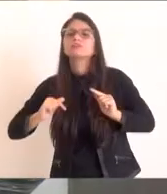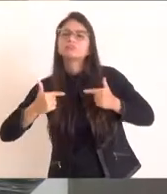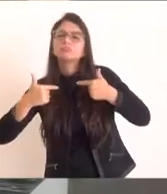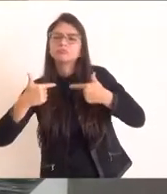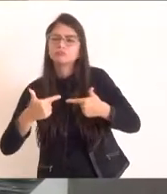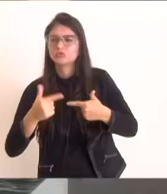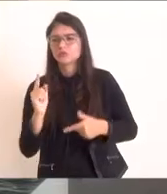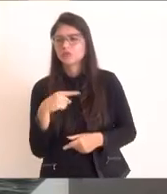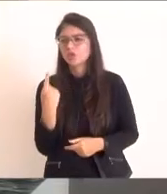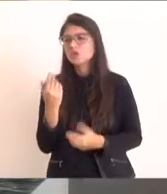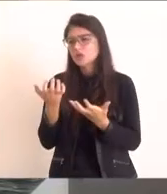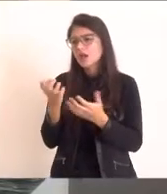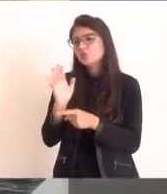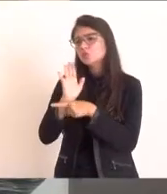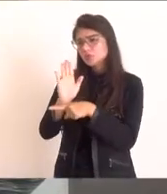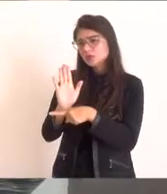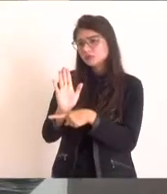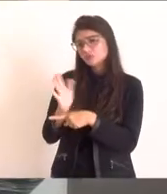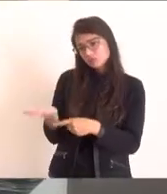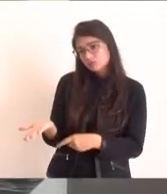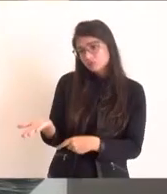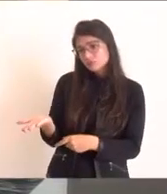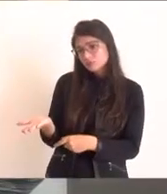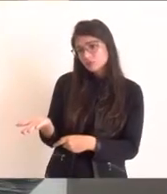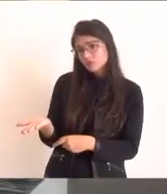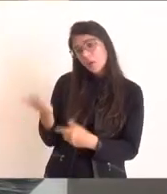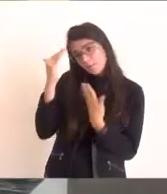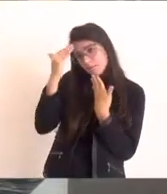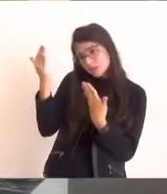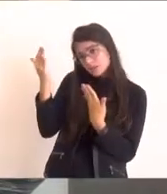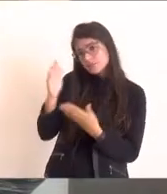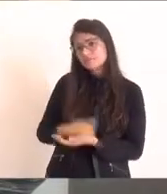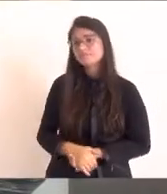ajudar a participar. Muito obrigado.